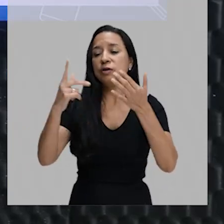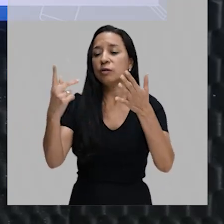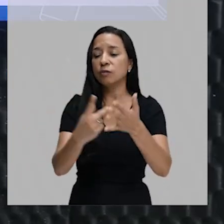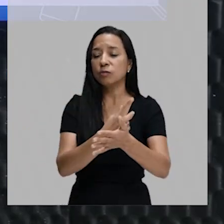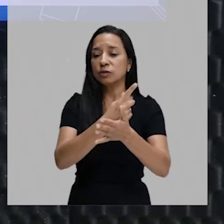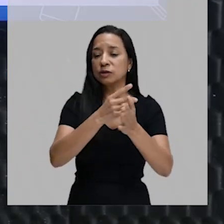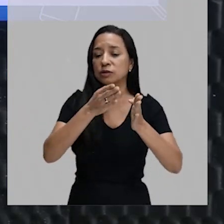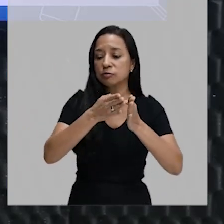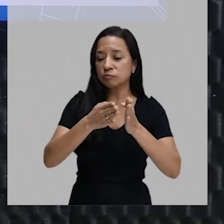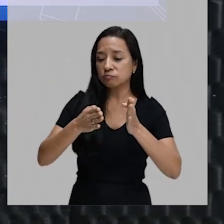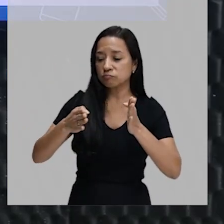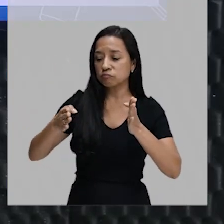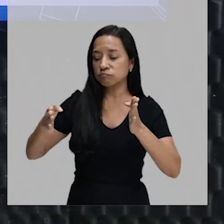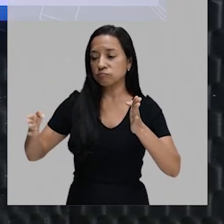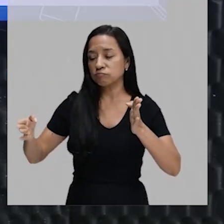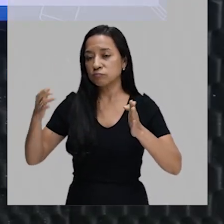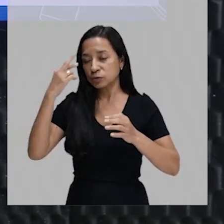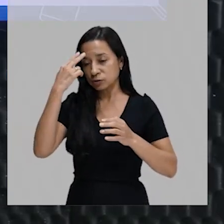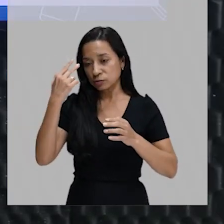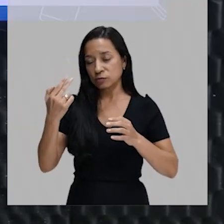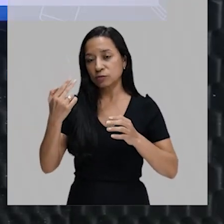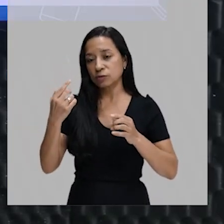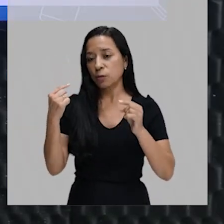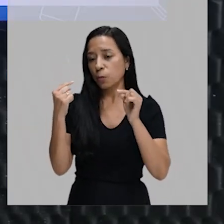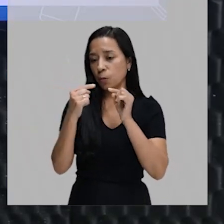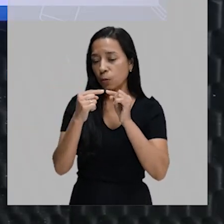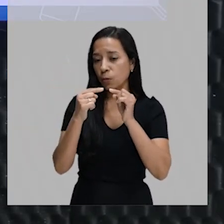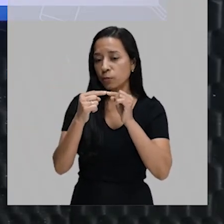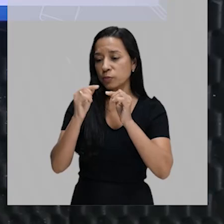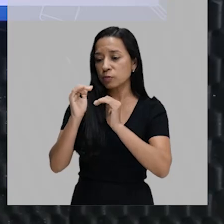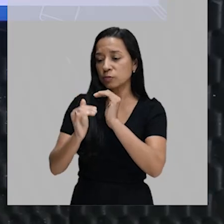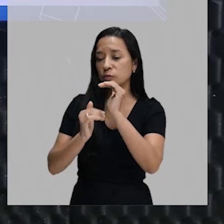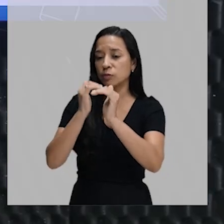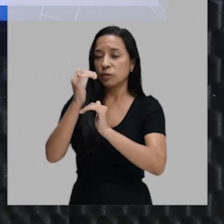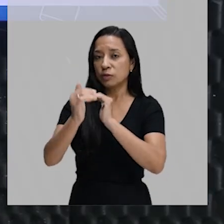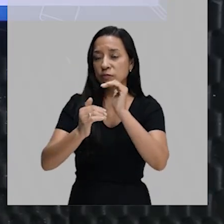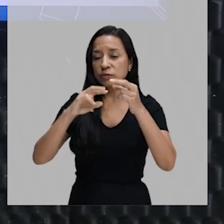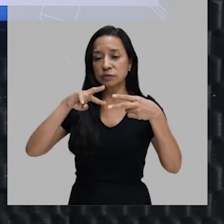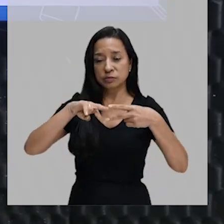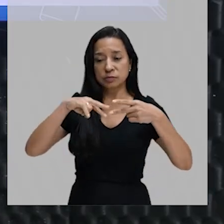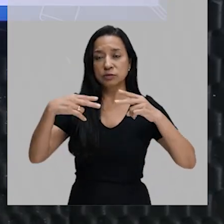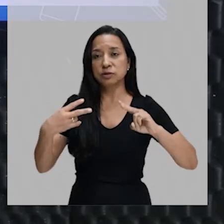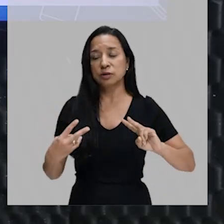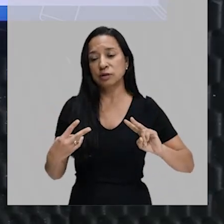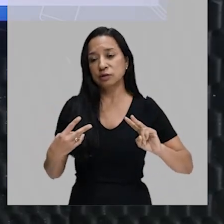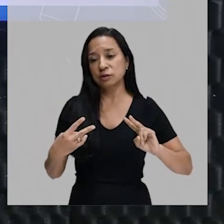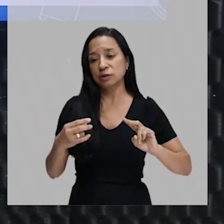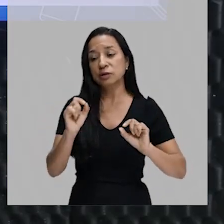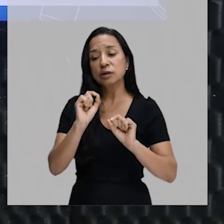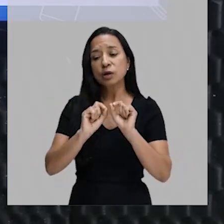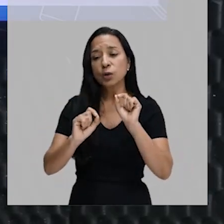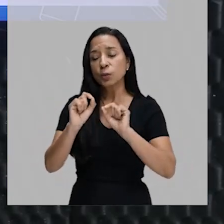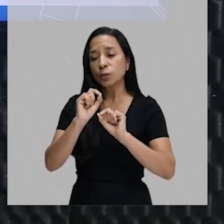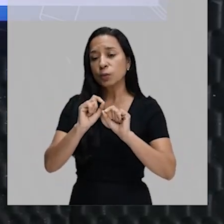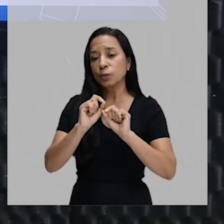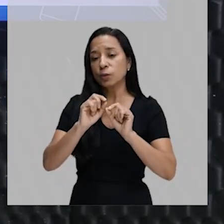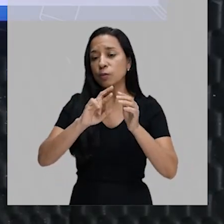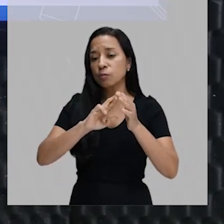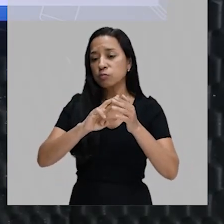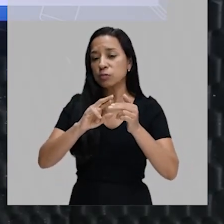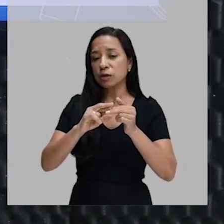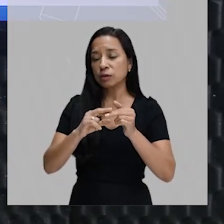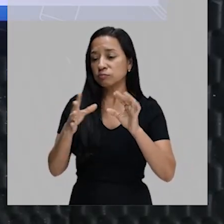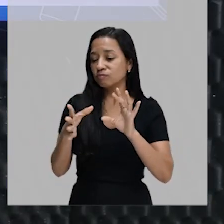avanços têm muito a ver com os avanços da genética, principalmente que a genética é uma das ferramentas da biotecnologia.